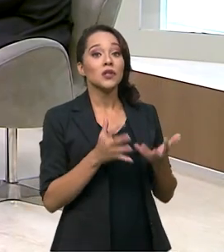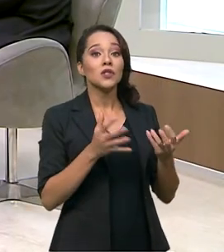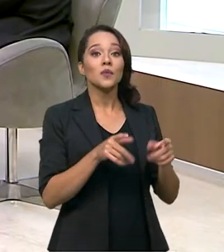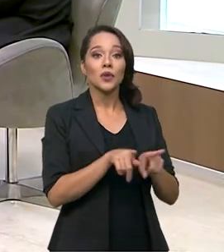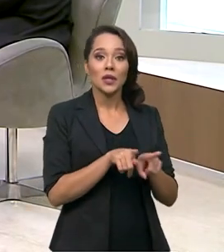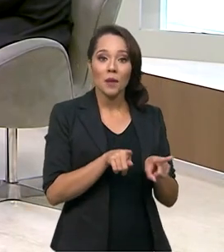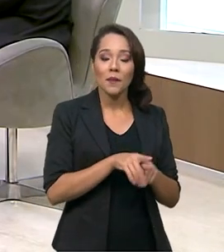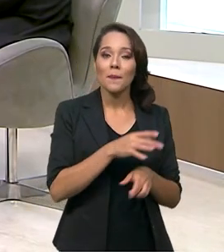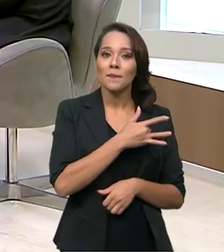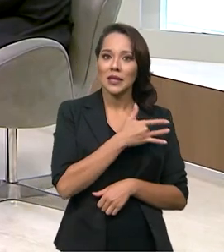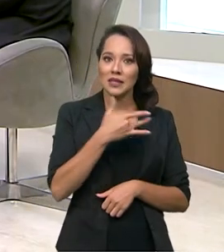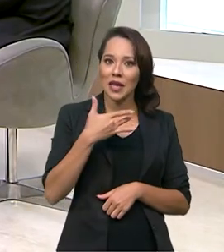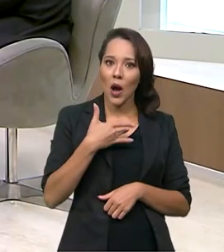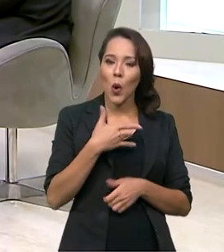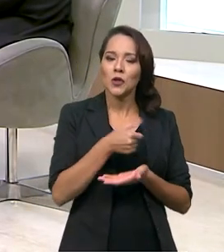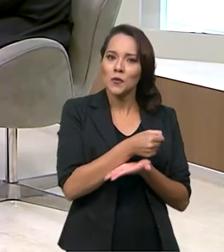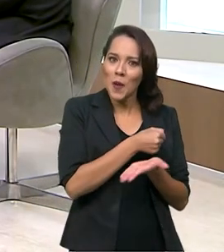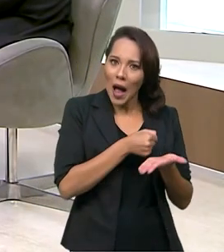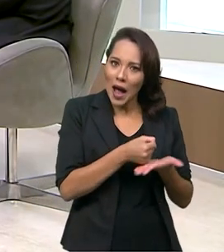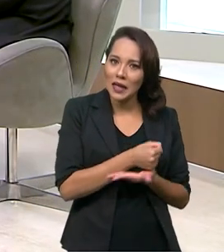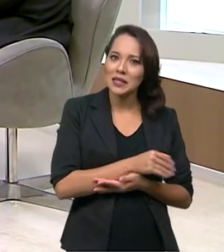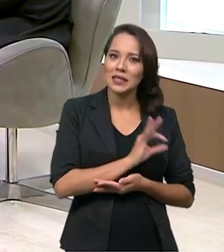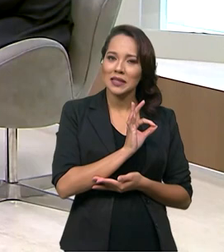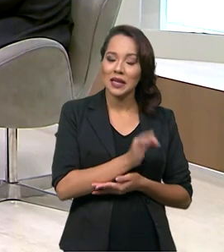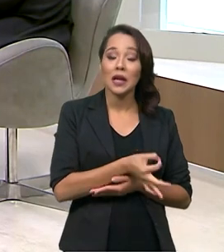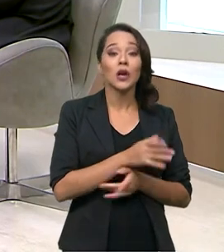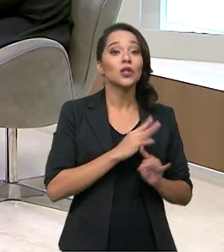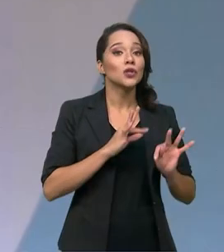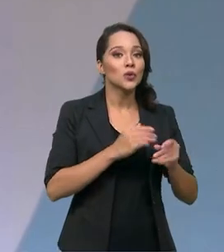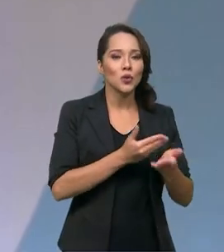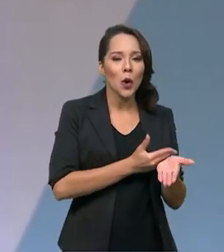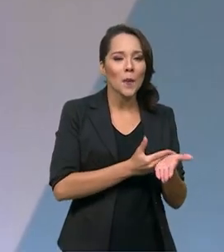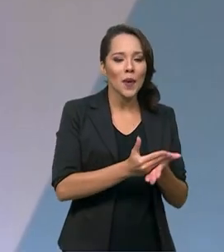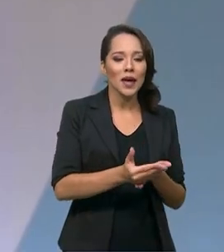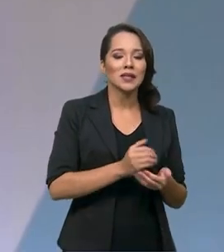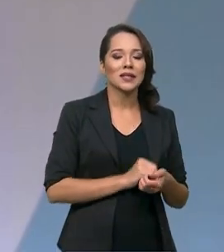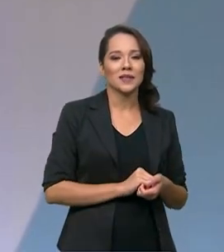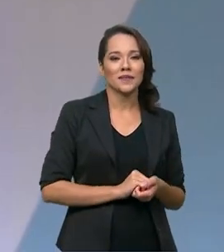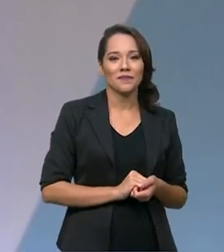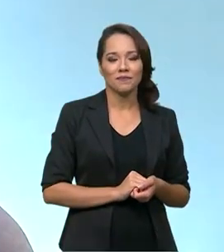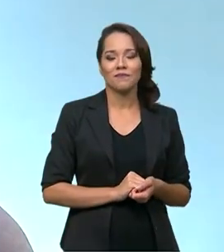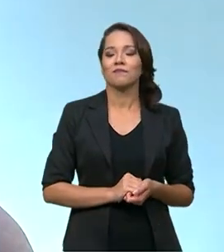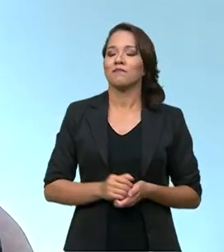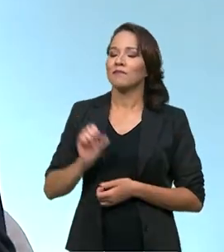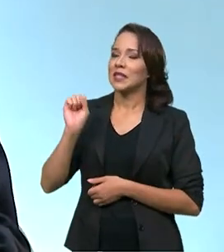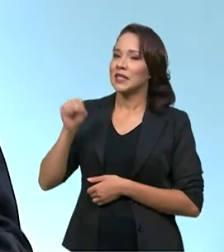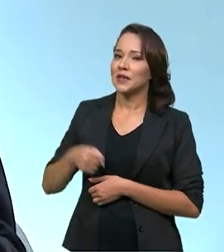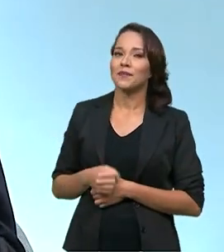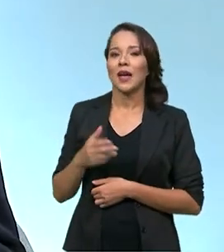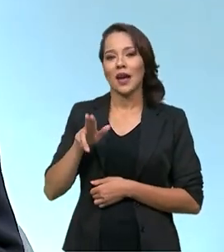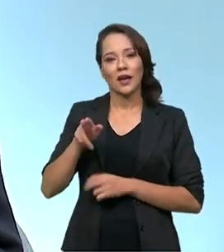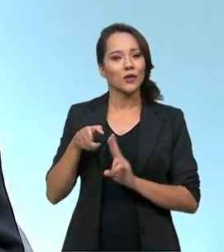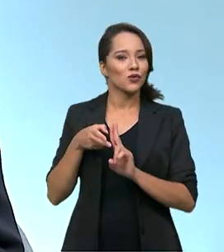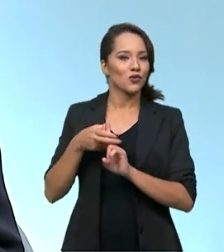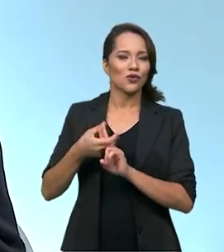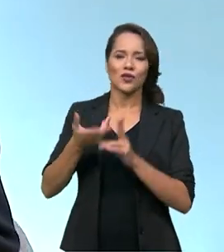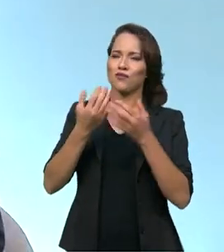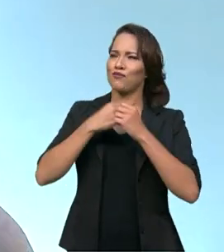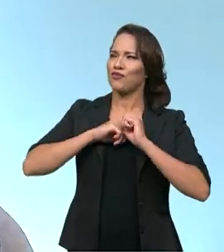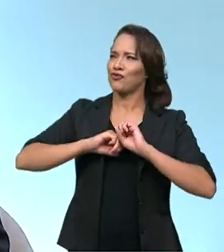para a saúde básica, não é, ministro? Onde tudo começa lá na ponta, próximo às famílias. Com certeza. E aí o SUS dá um show, né?